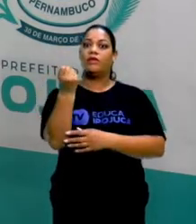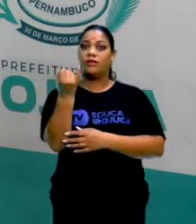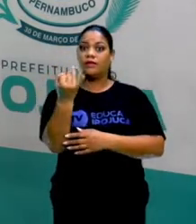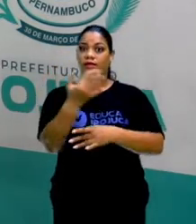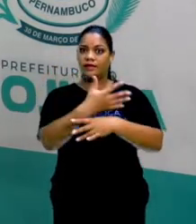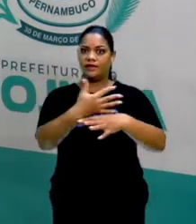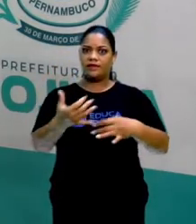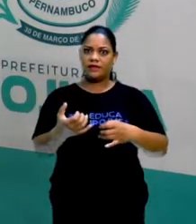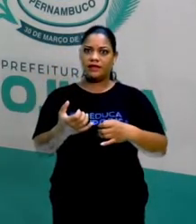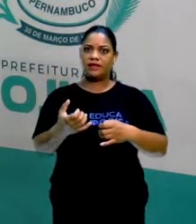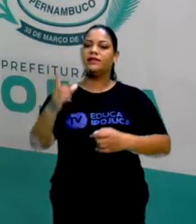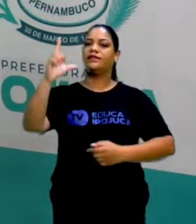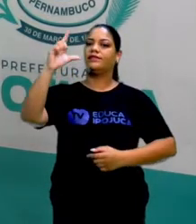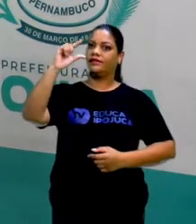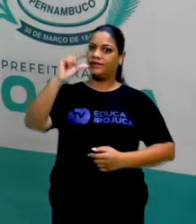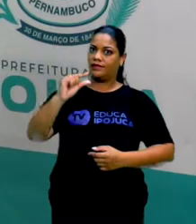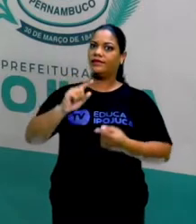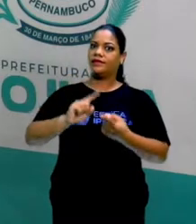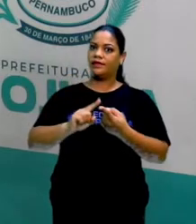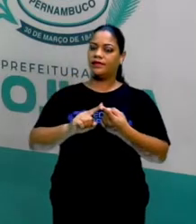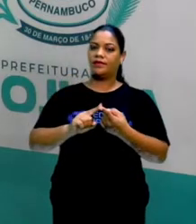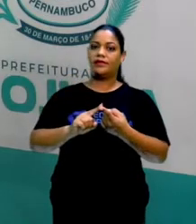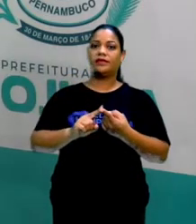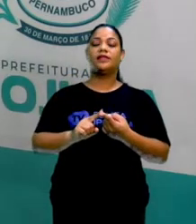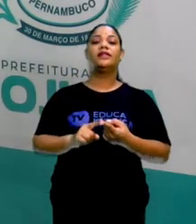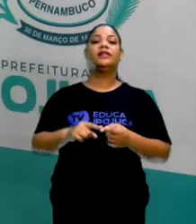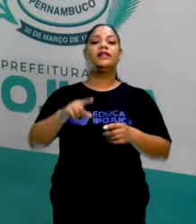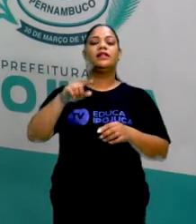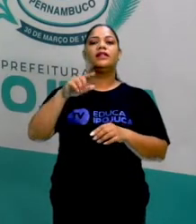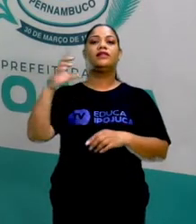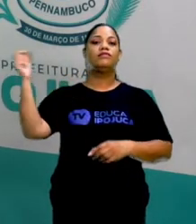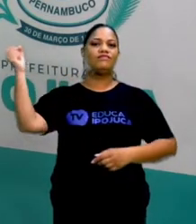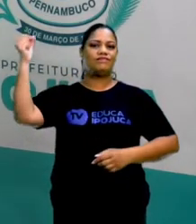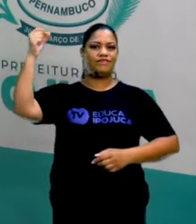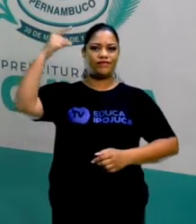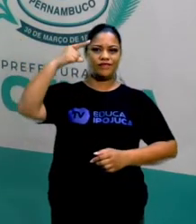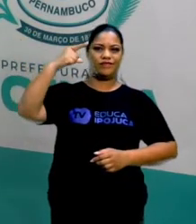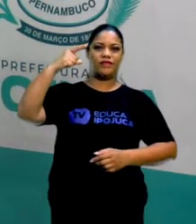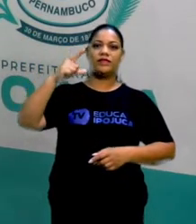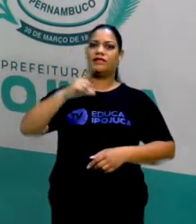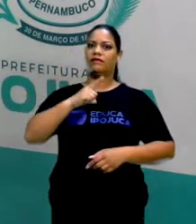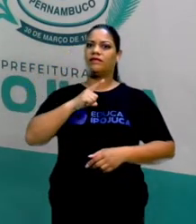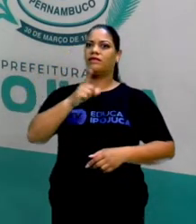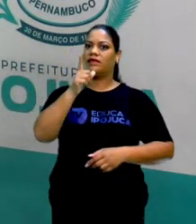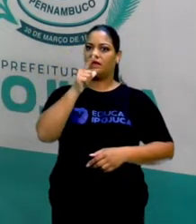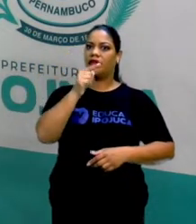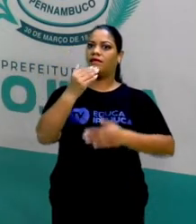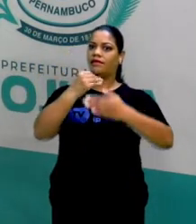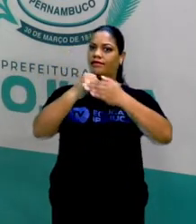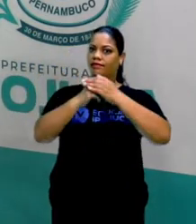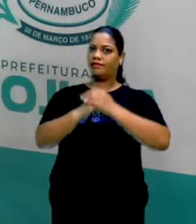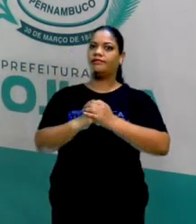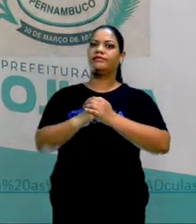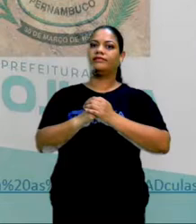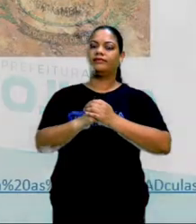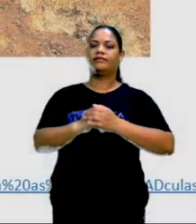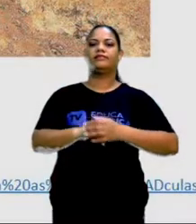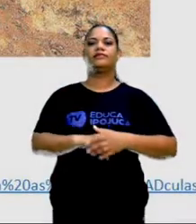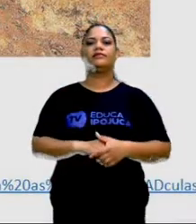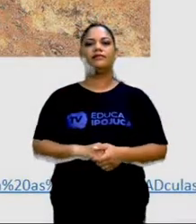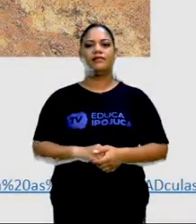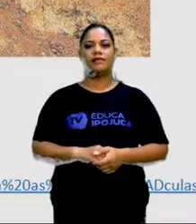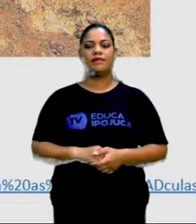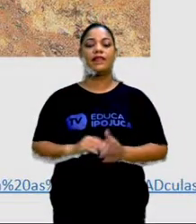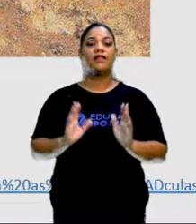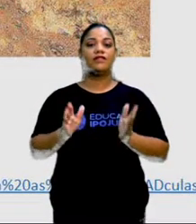nos períodos secos, por que na época seca vai ter água armazenada naquela floresta. Já na